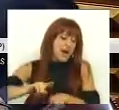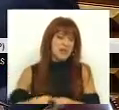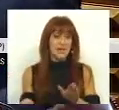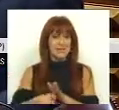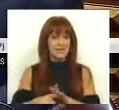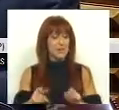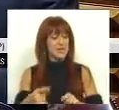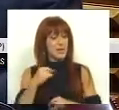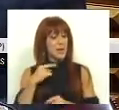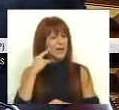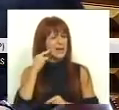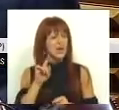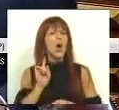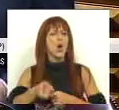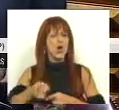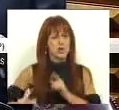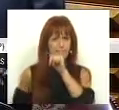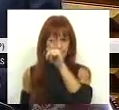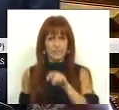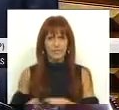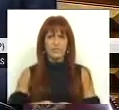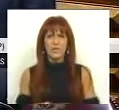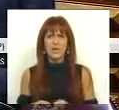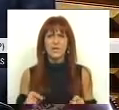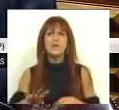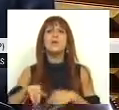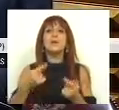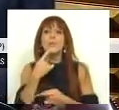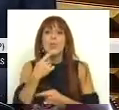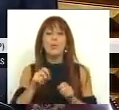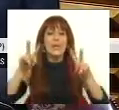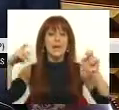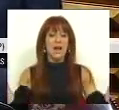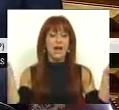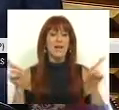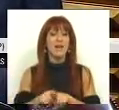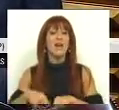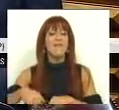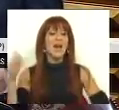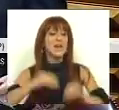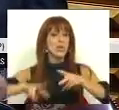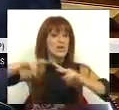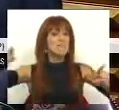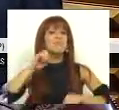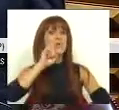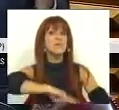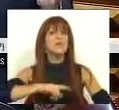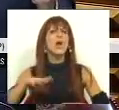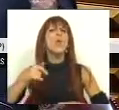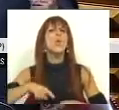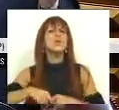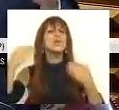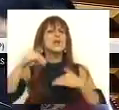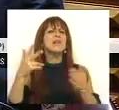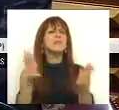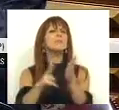da lei, convém chamar aqui a atenção para o seguinte. Onde é que vão ser as futuras setas? Vai ser tema de campanha das próximas eleições autárquicas, com certeza. Onde vão ser